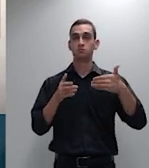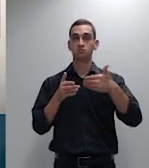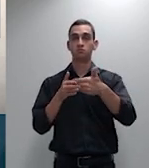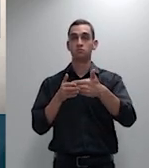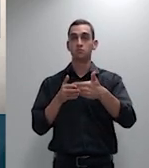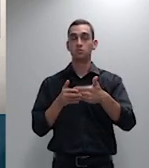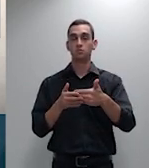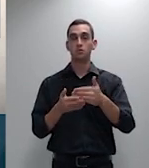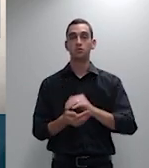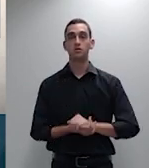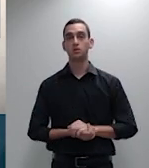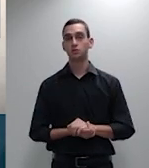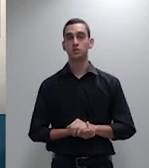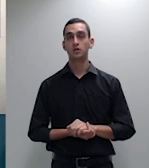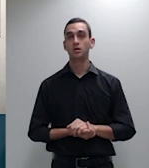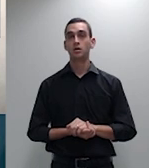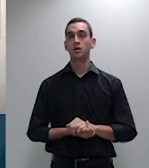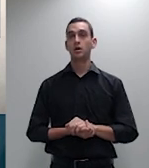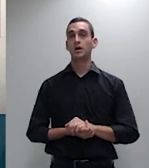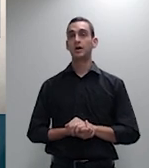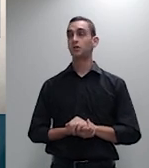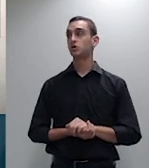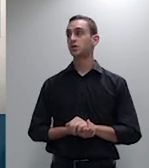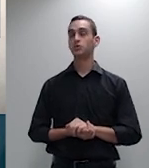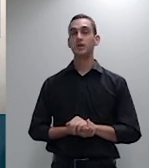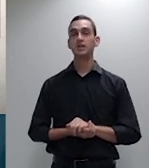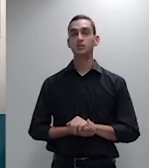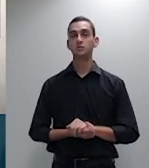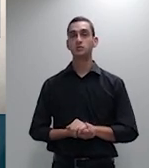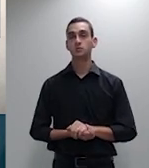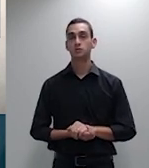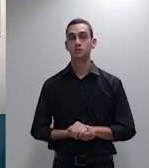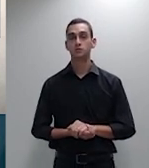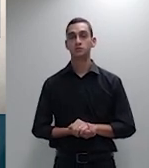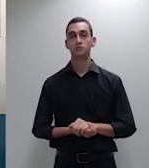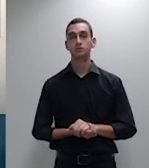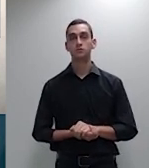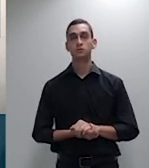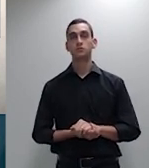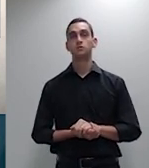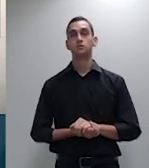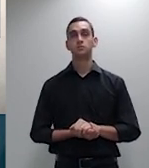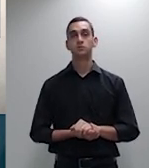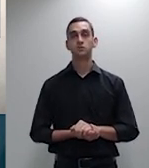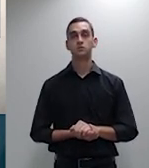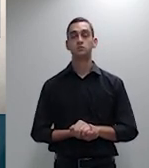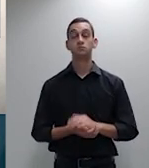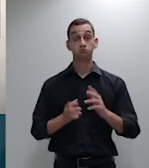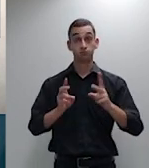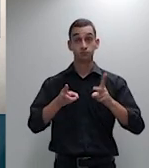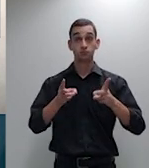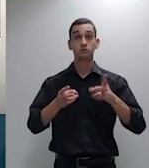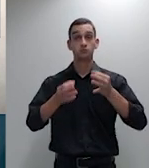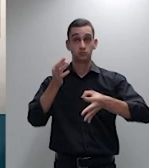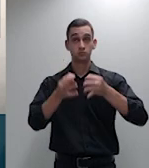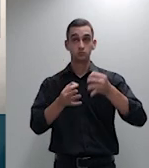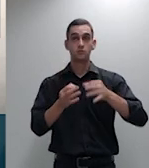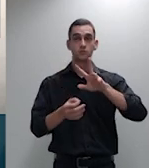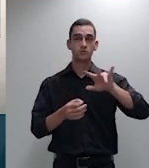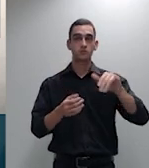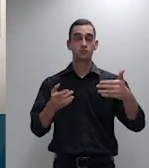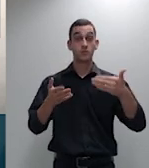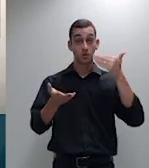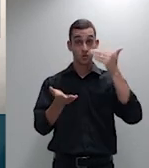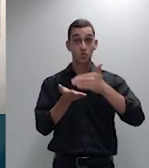Bem, vamos iniciar os julgamentos pelos recursos especiais repetitivos,